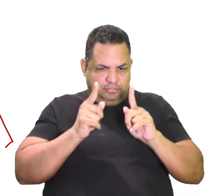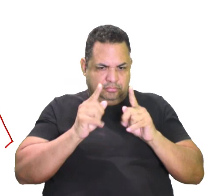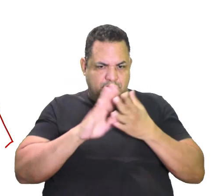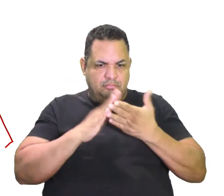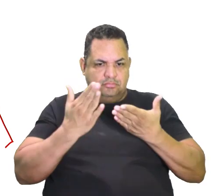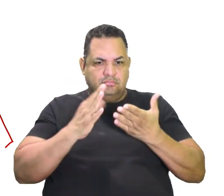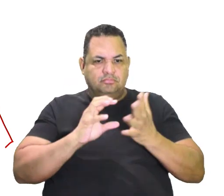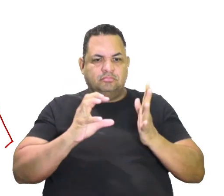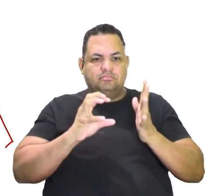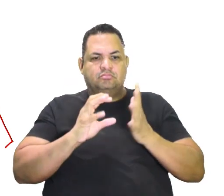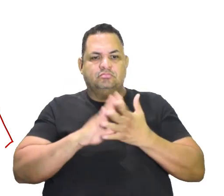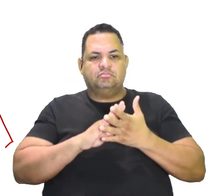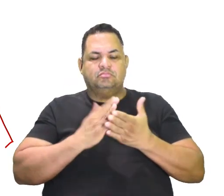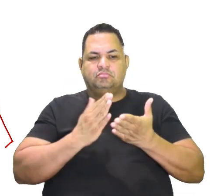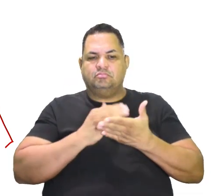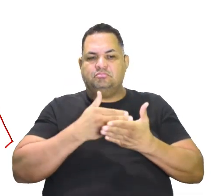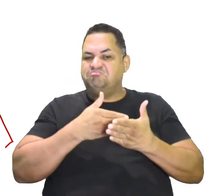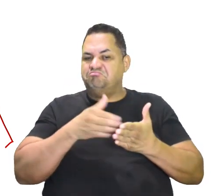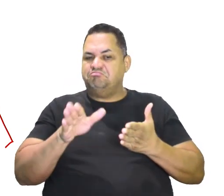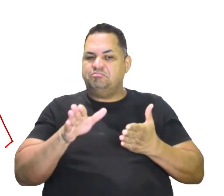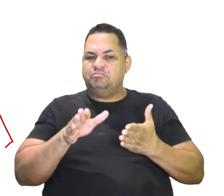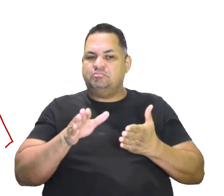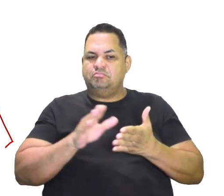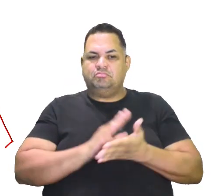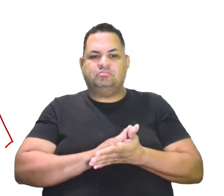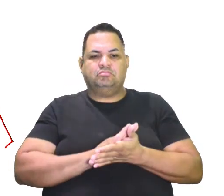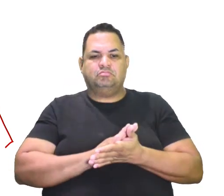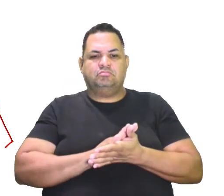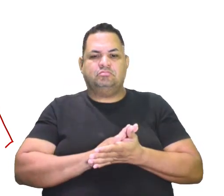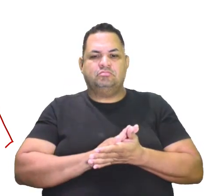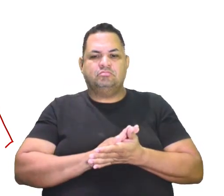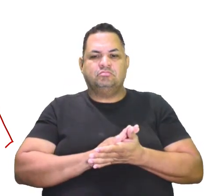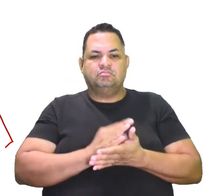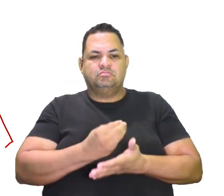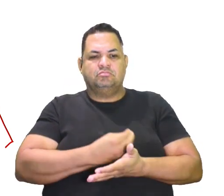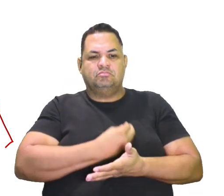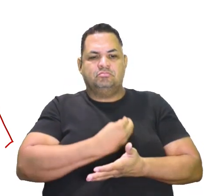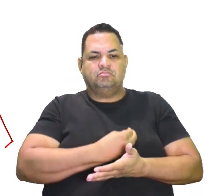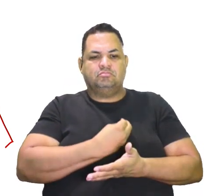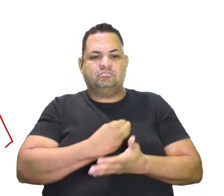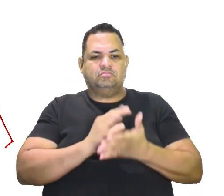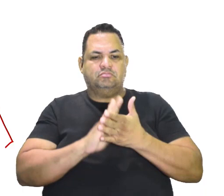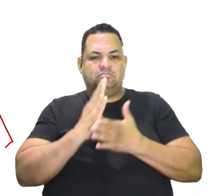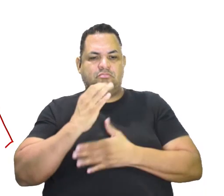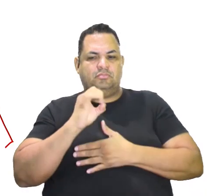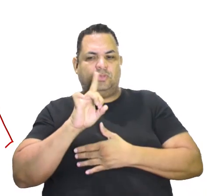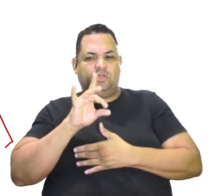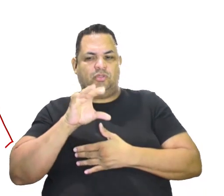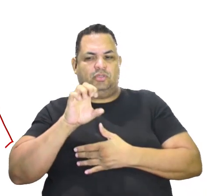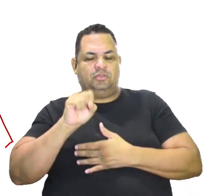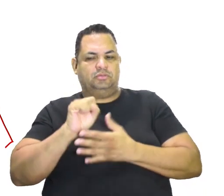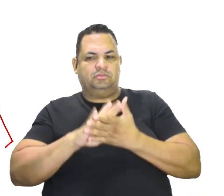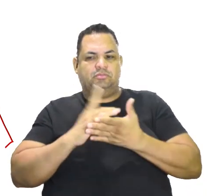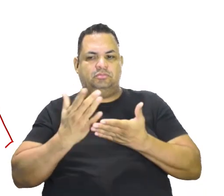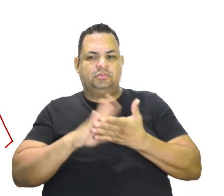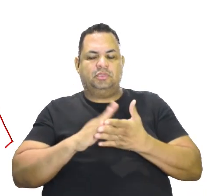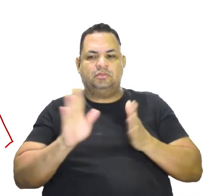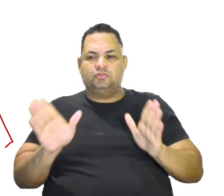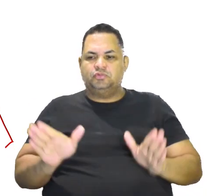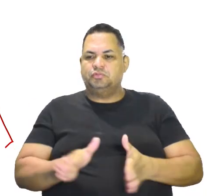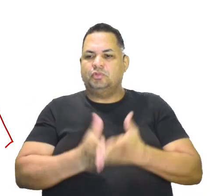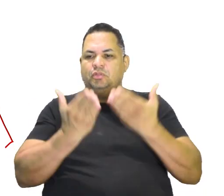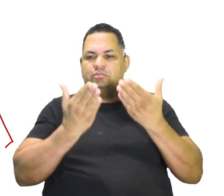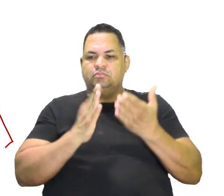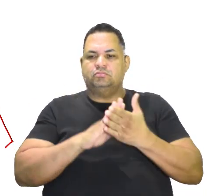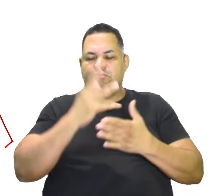pequenas telas está fora, né? A vida cotidiana dos cortesões também não era isso, era dos pobres,